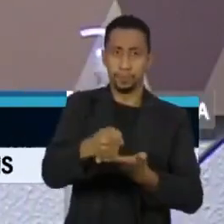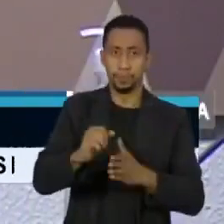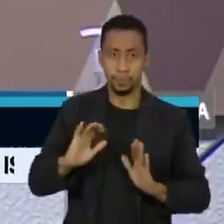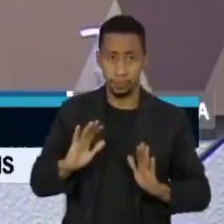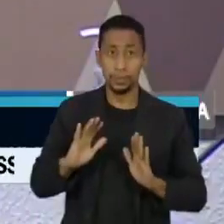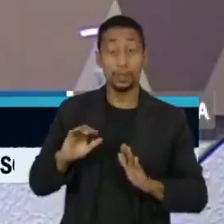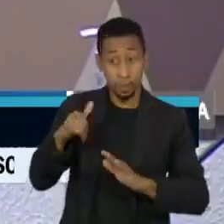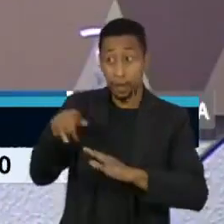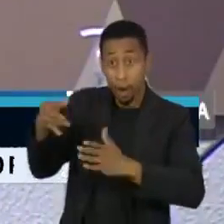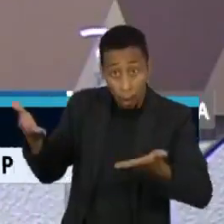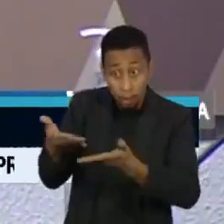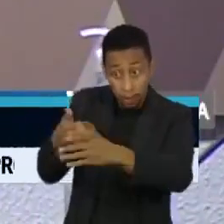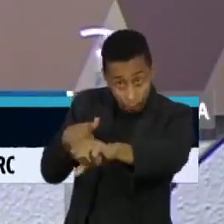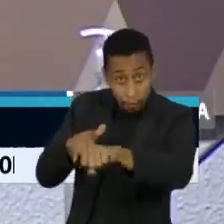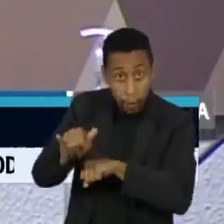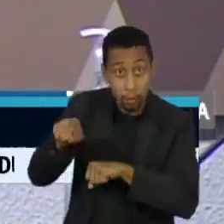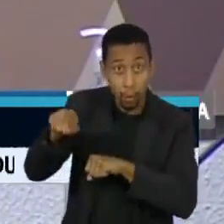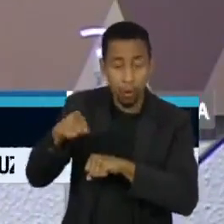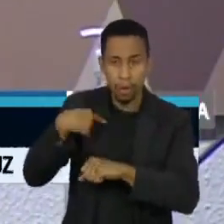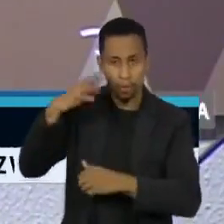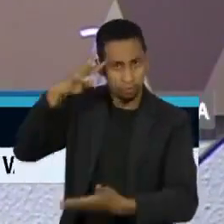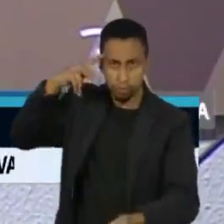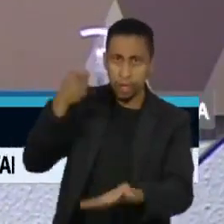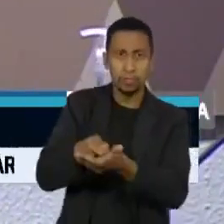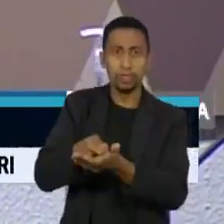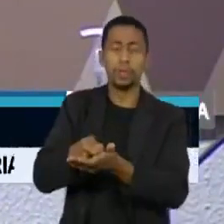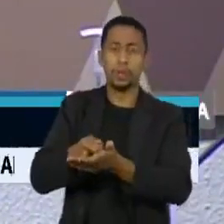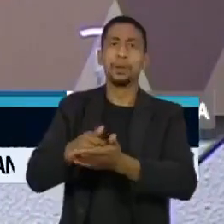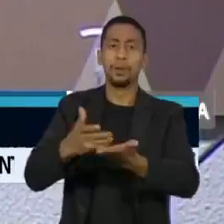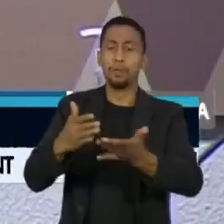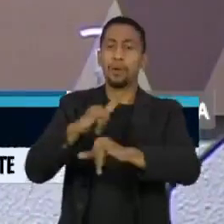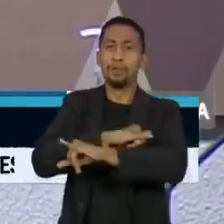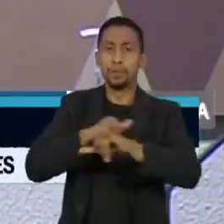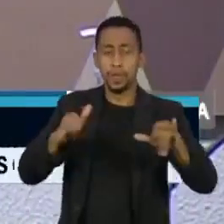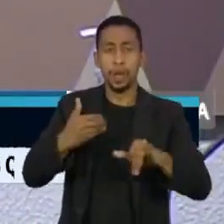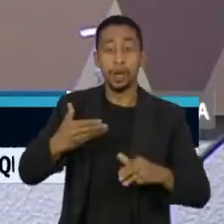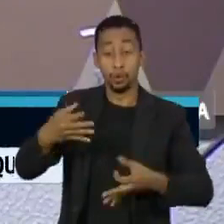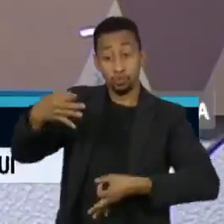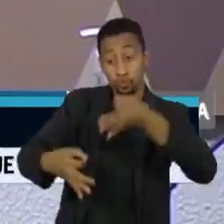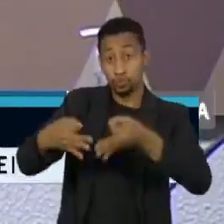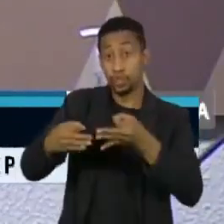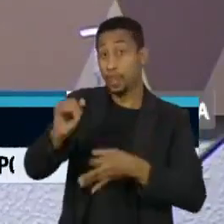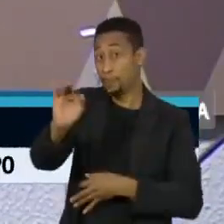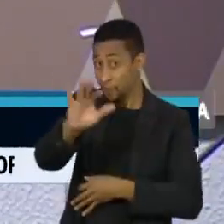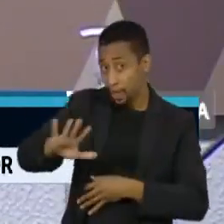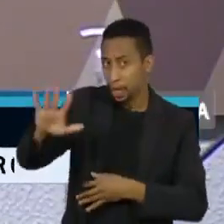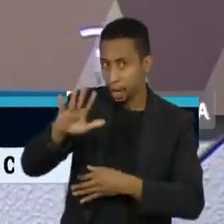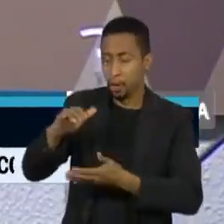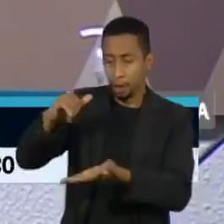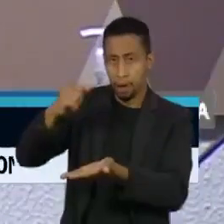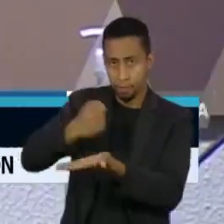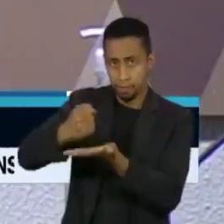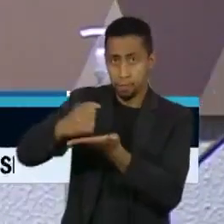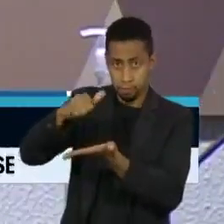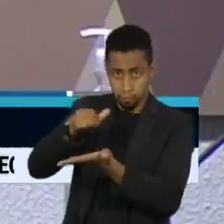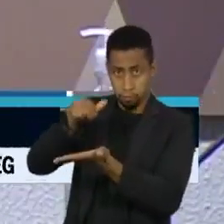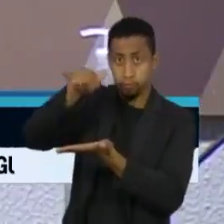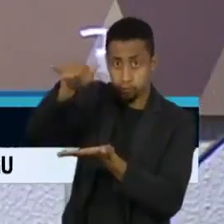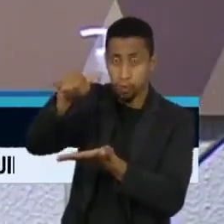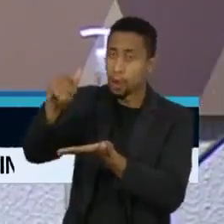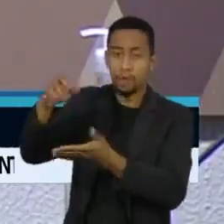ausência do depoente, determino que seja oficiado à Justiça Federal para que o passaporte do seu caro juiz seja